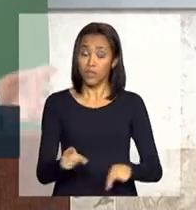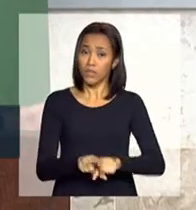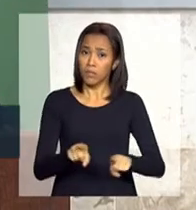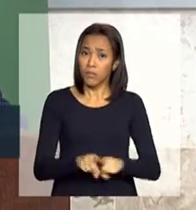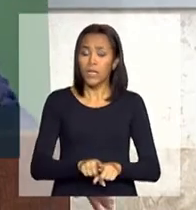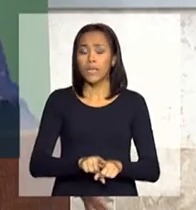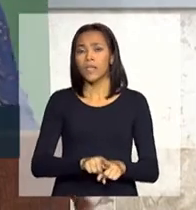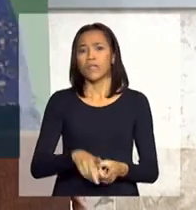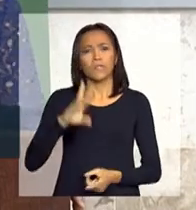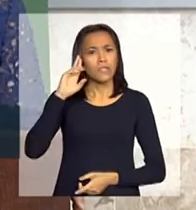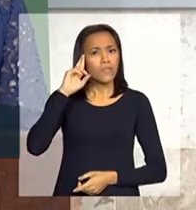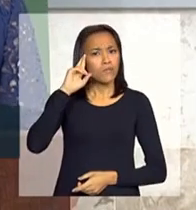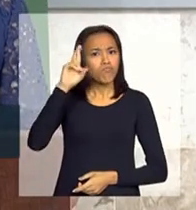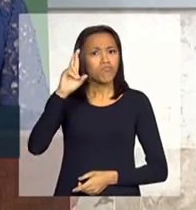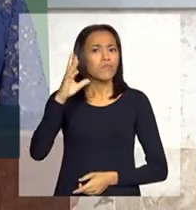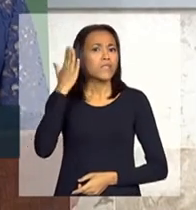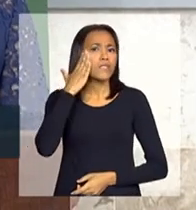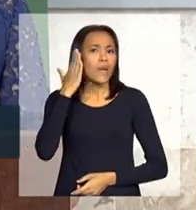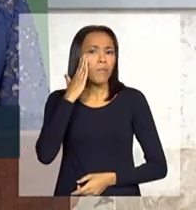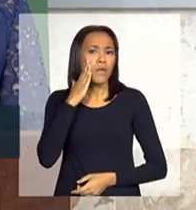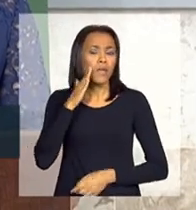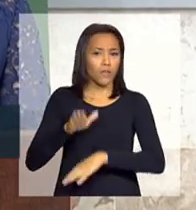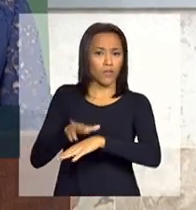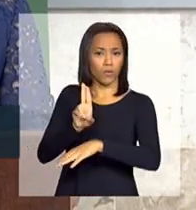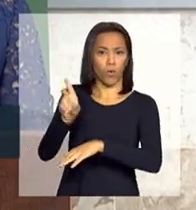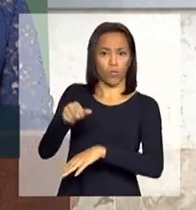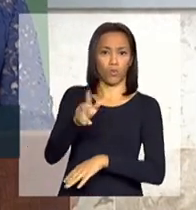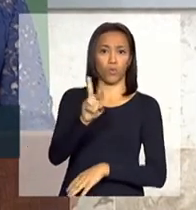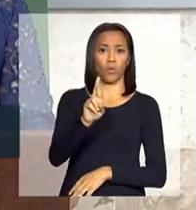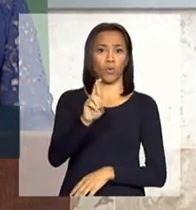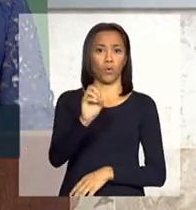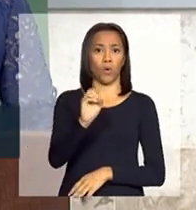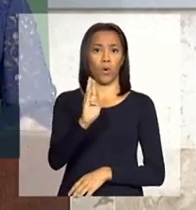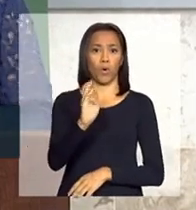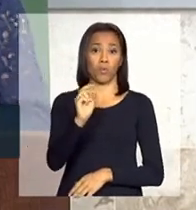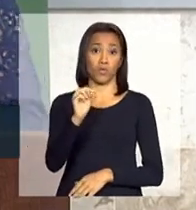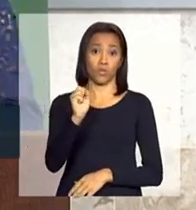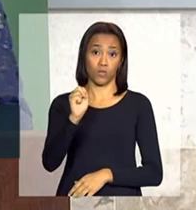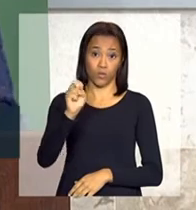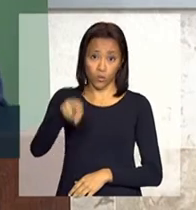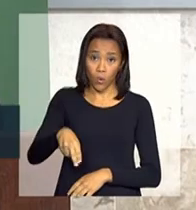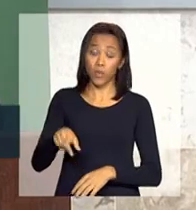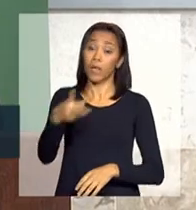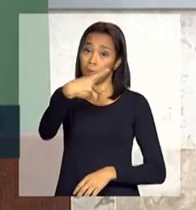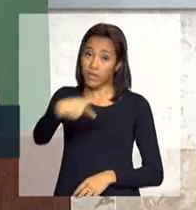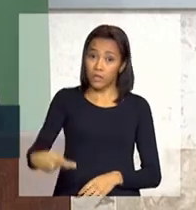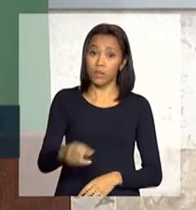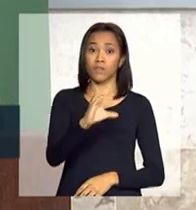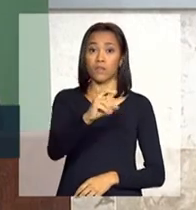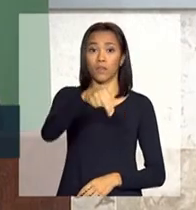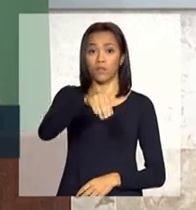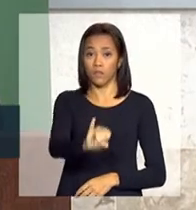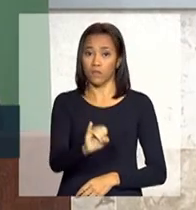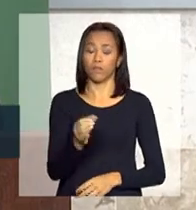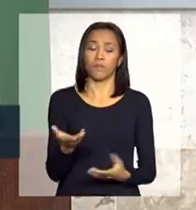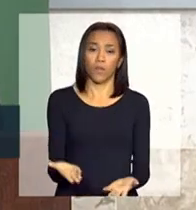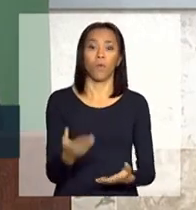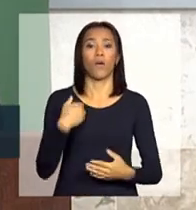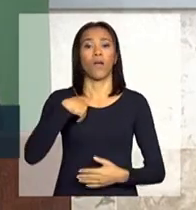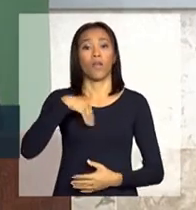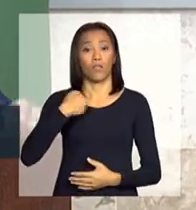através do Robson Andrade, presidente da CNI. Portanto,